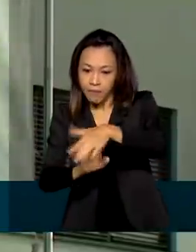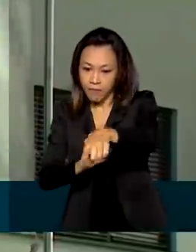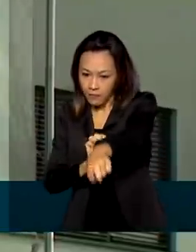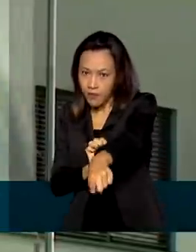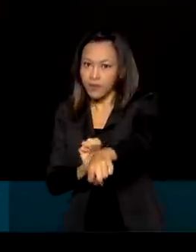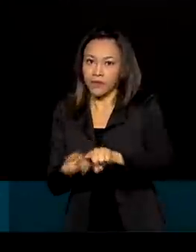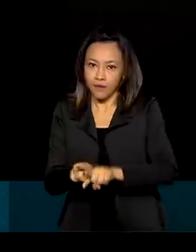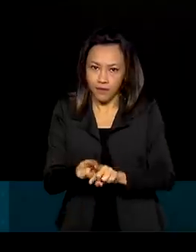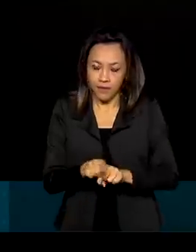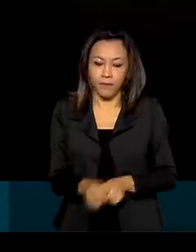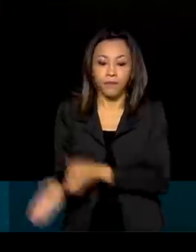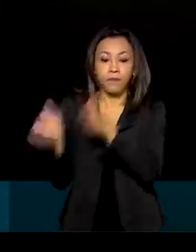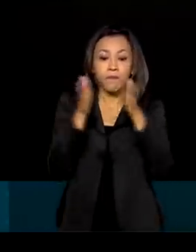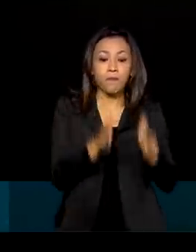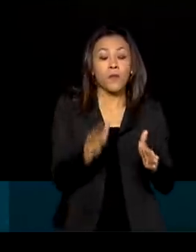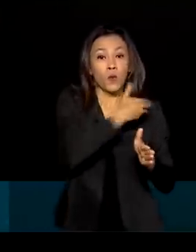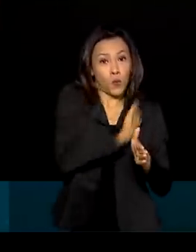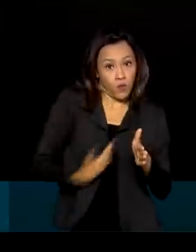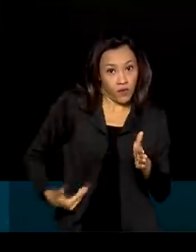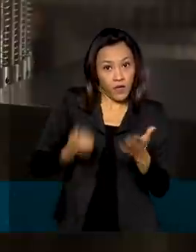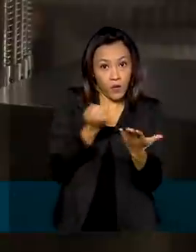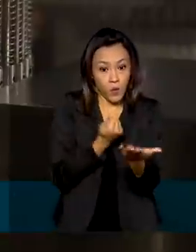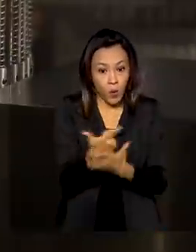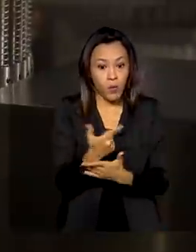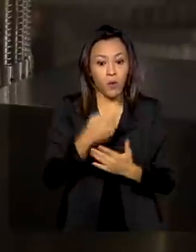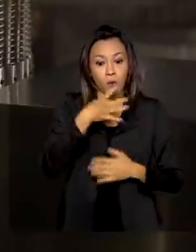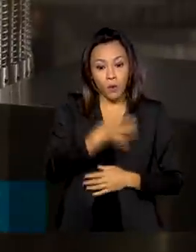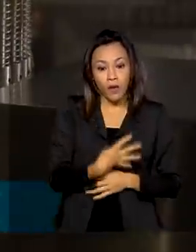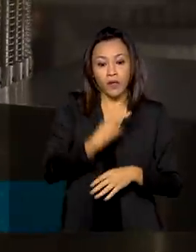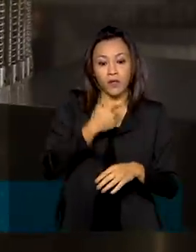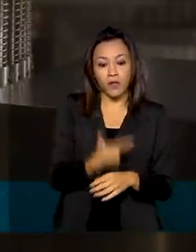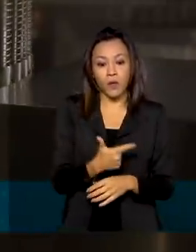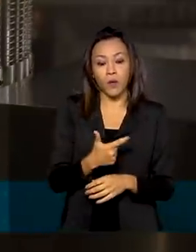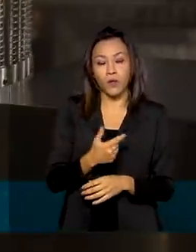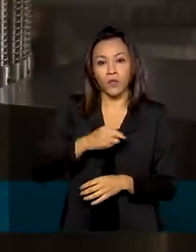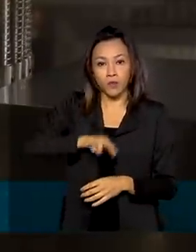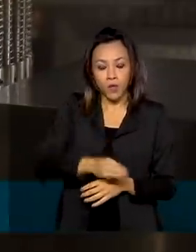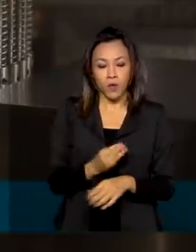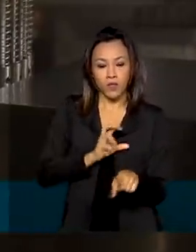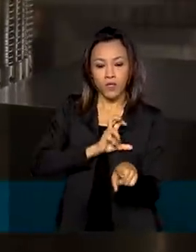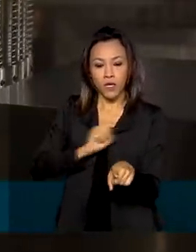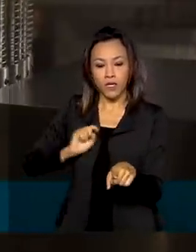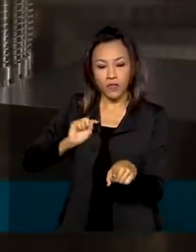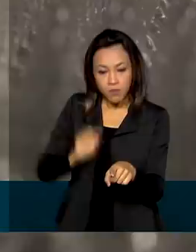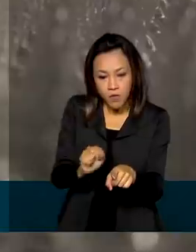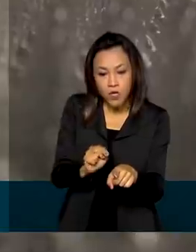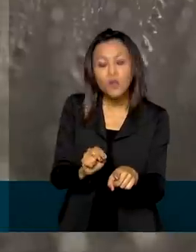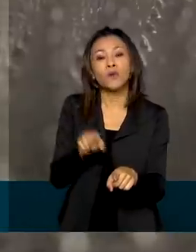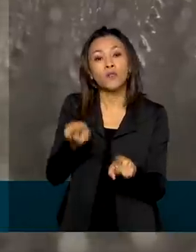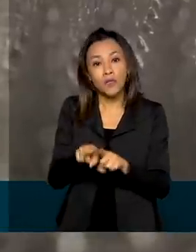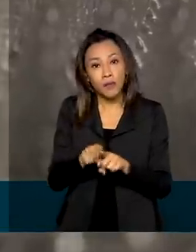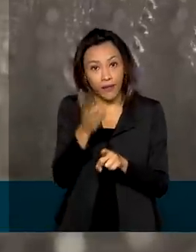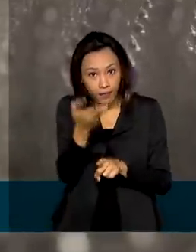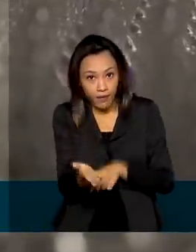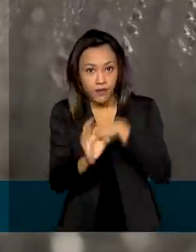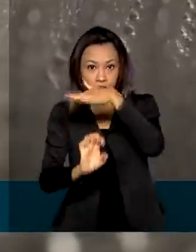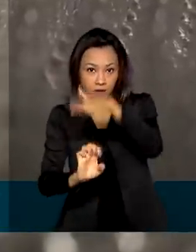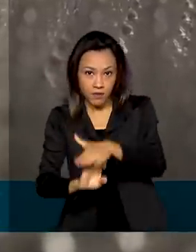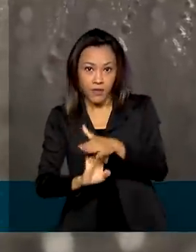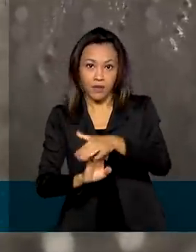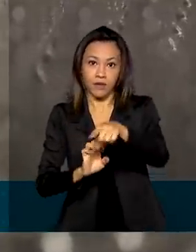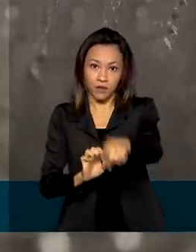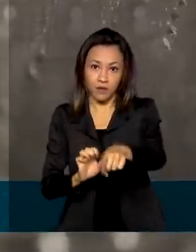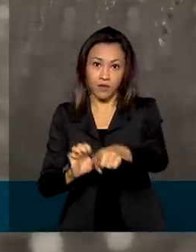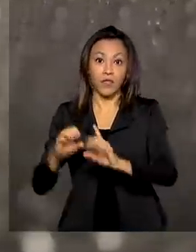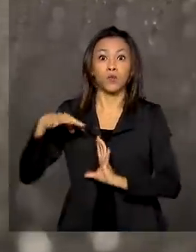Biotec. O governo comprou ainda 42 milhões e 500 mil doses da Covax Facility, do consórcio